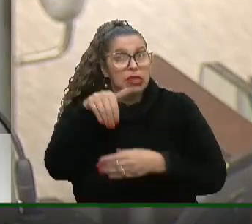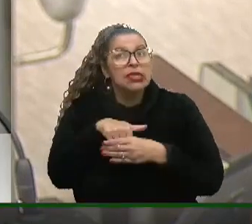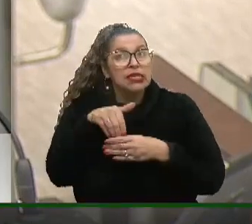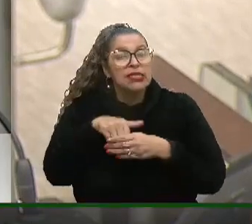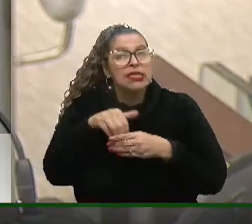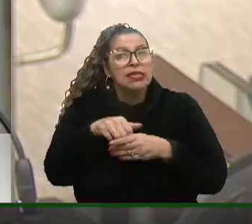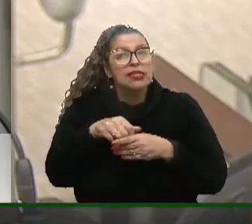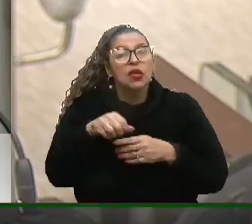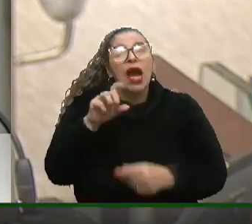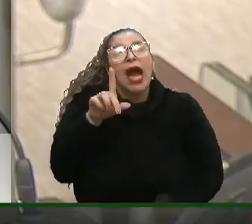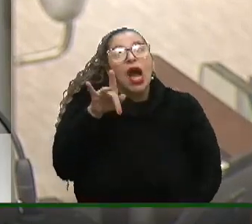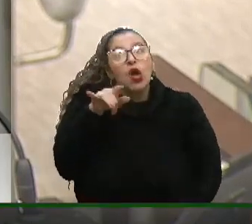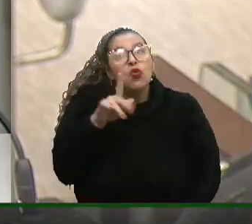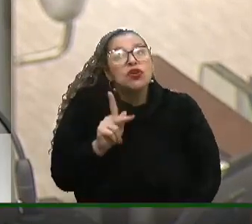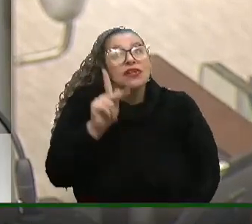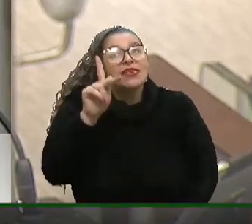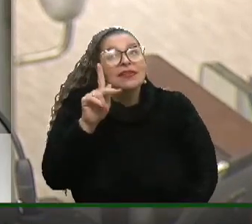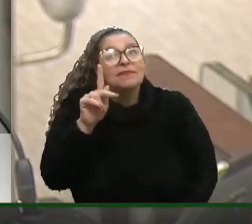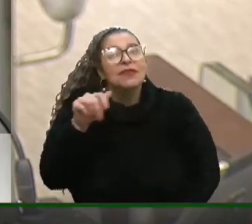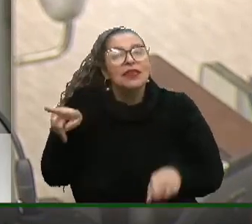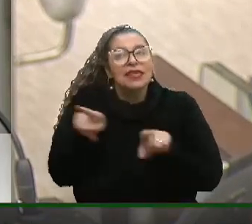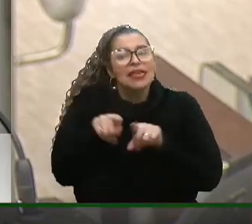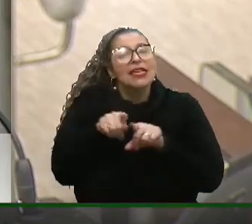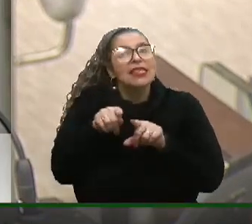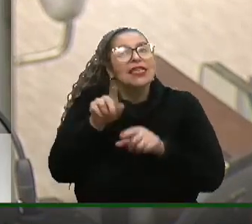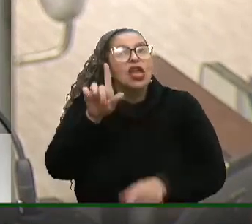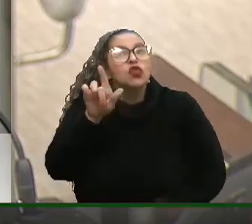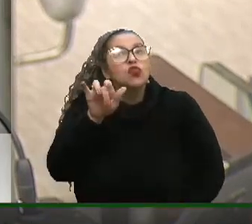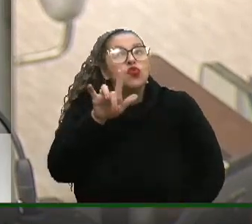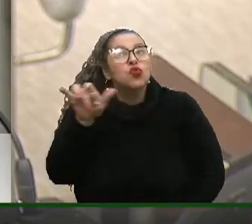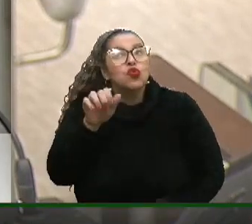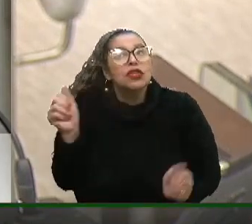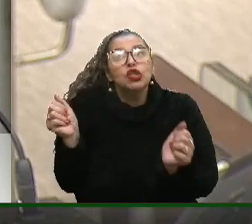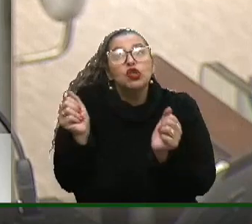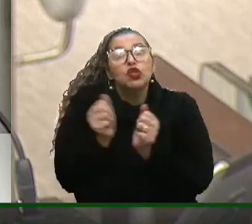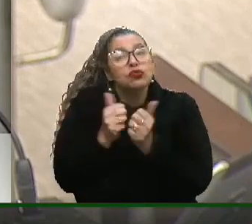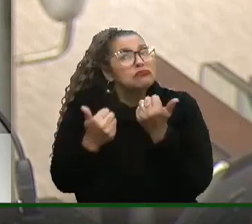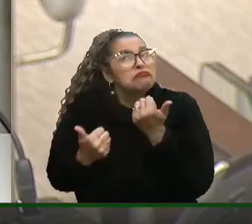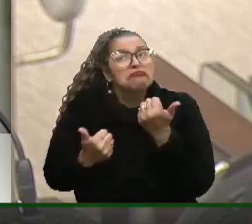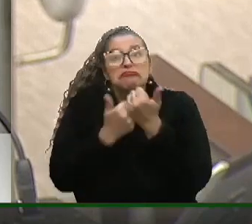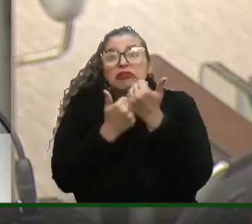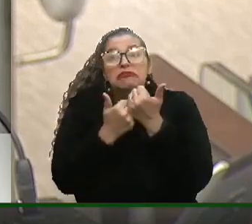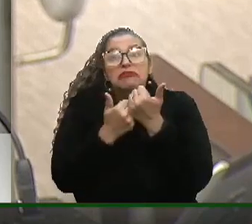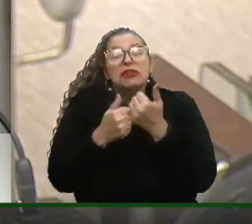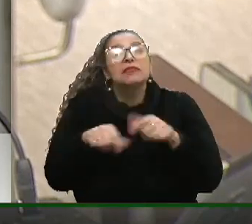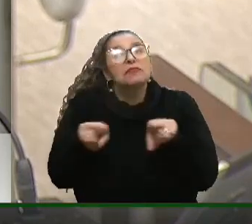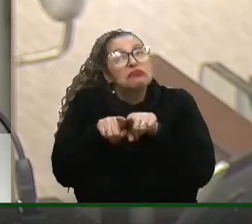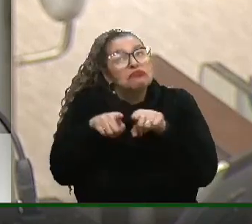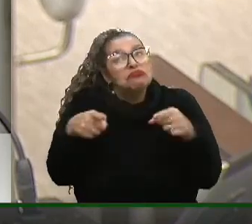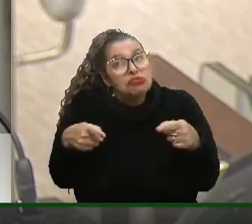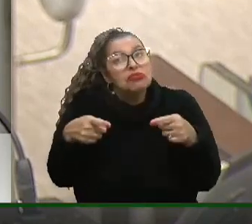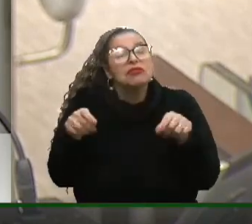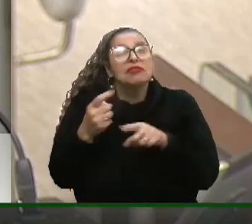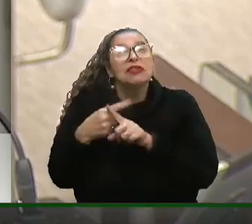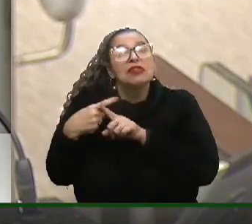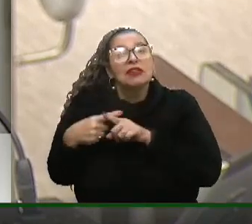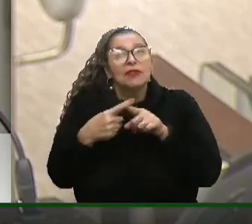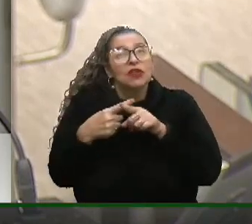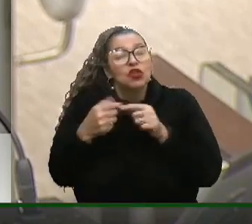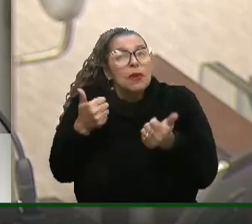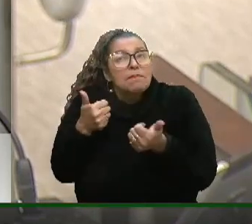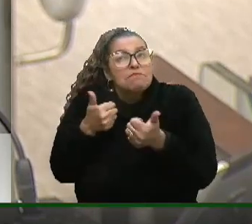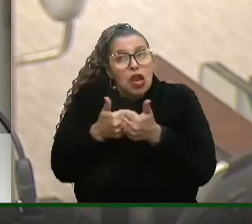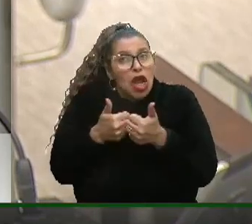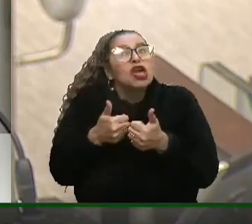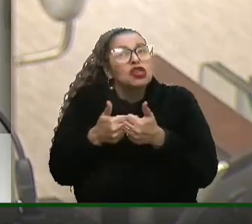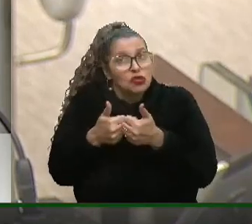Geraldo Alckmin, hoje está na chapa do Lula, compondo como seu vice. Portanto, a proximidade com o PT,